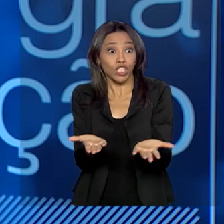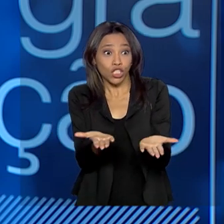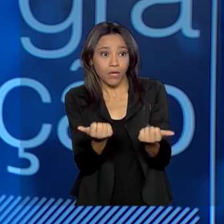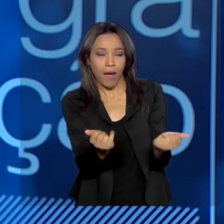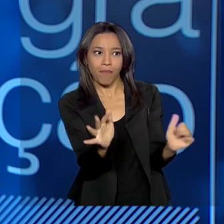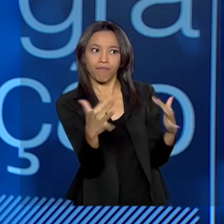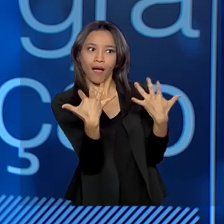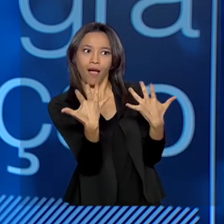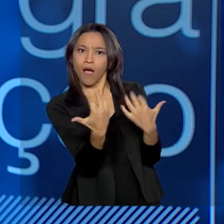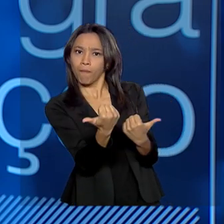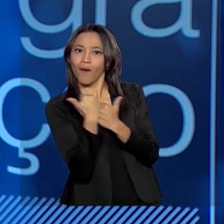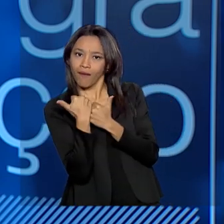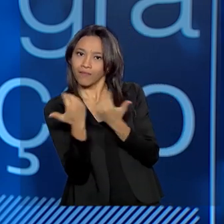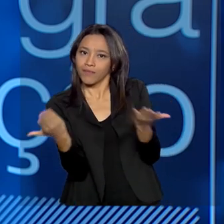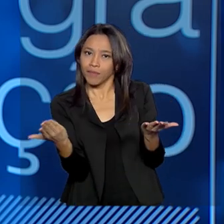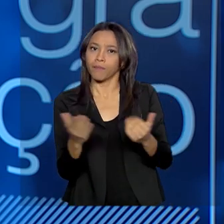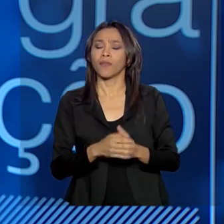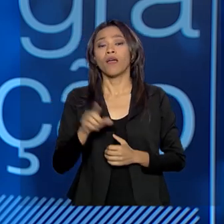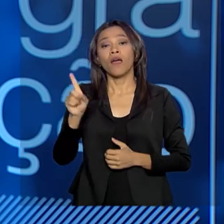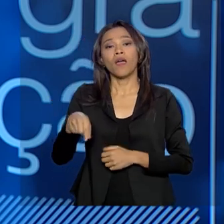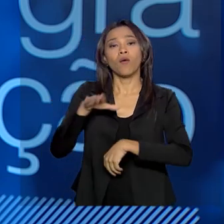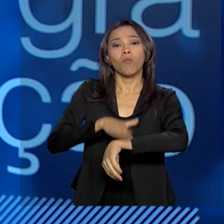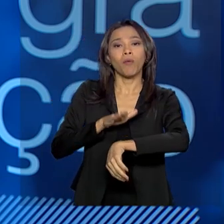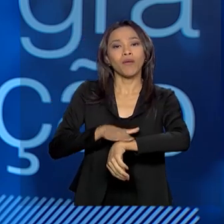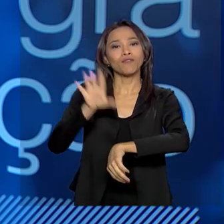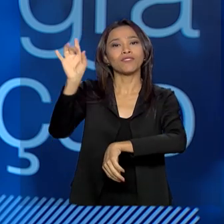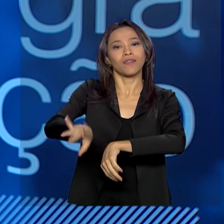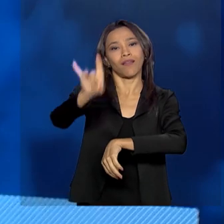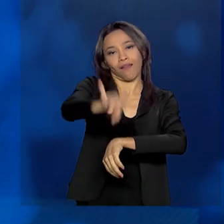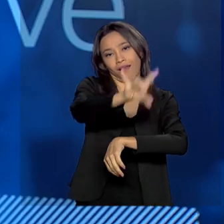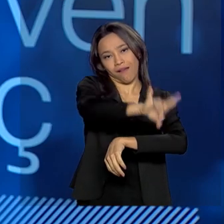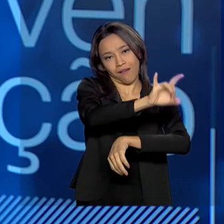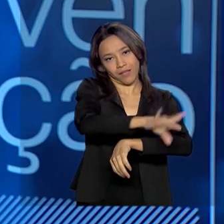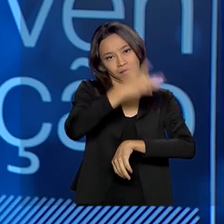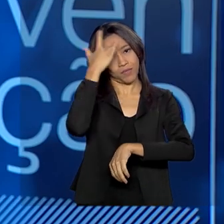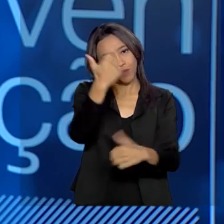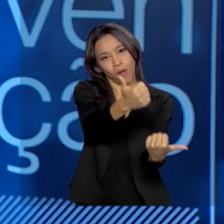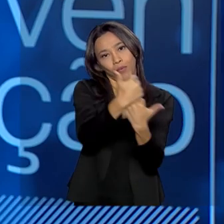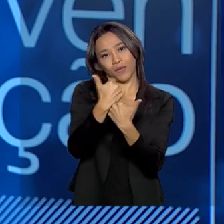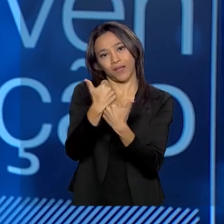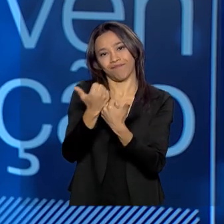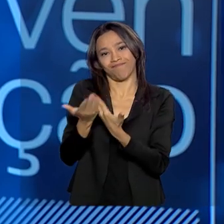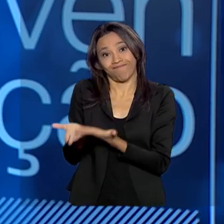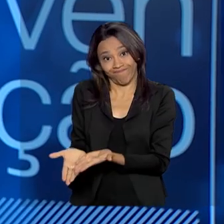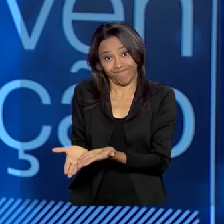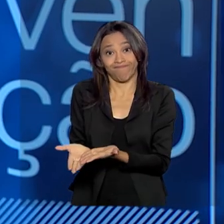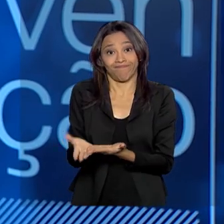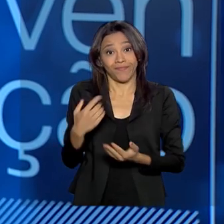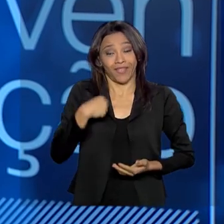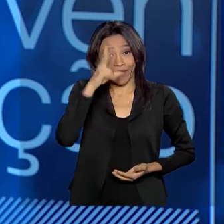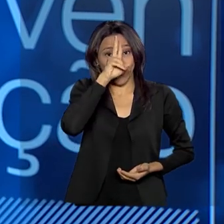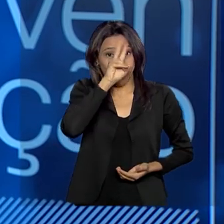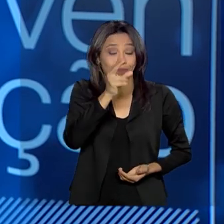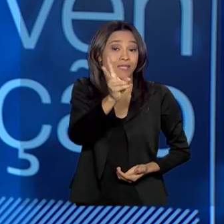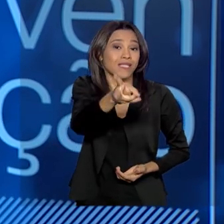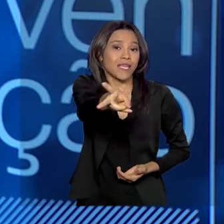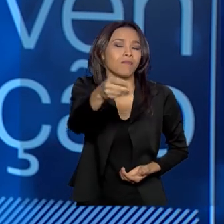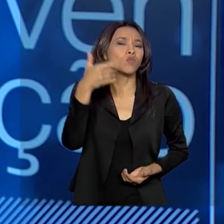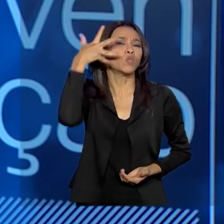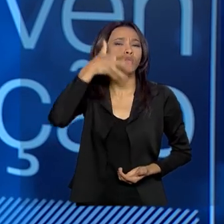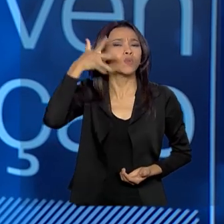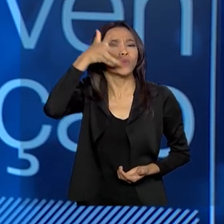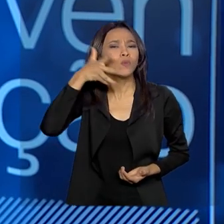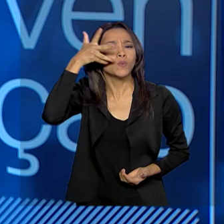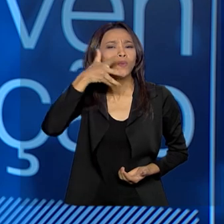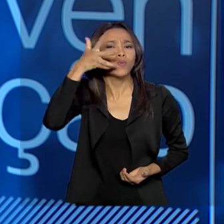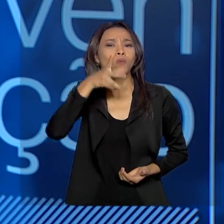a todos a colaborar. Eu digo, é o momento de cada um dar a sua parte. Eu lembro sempre do discurso